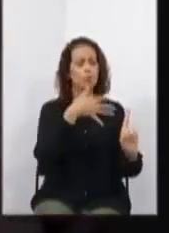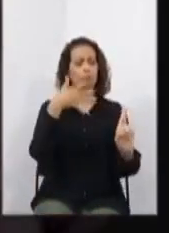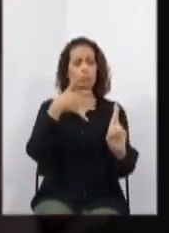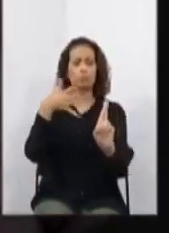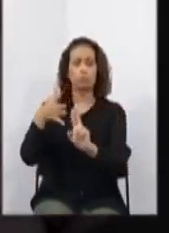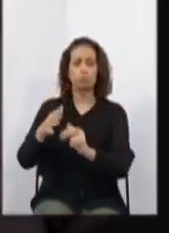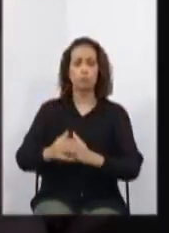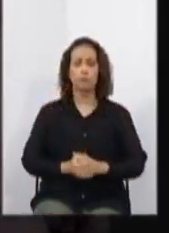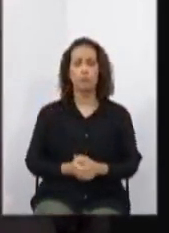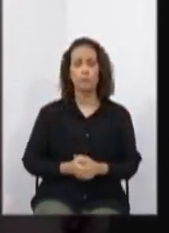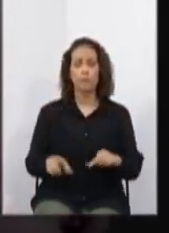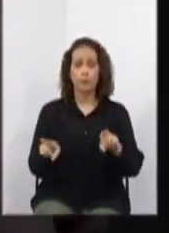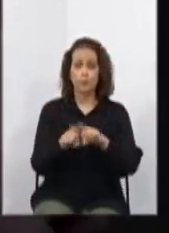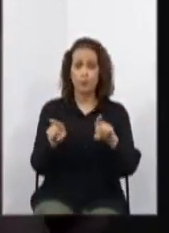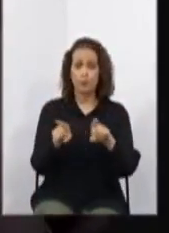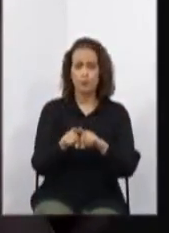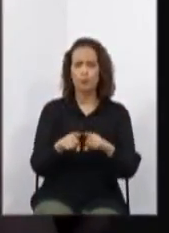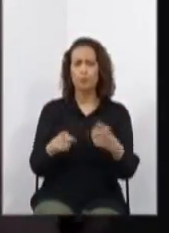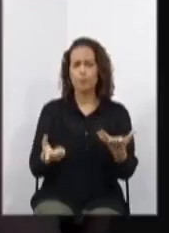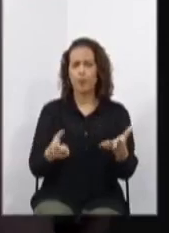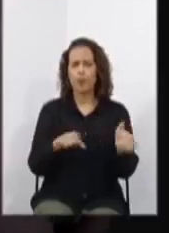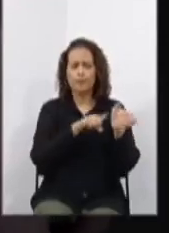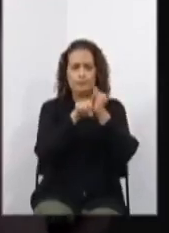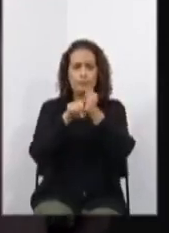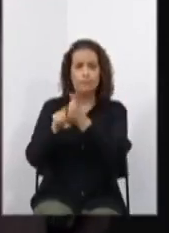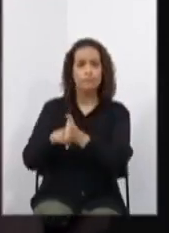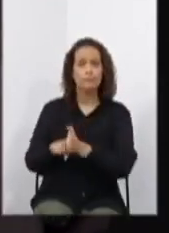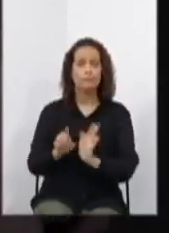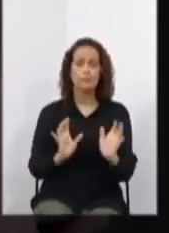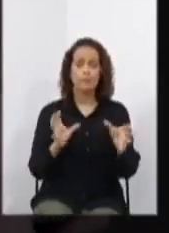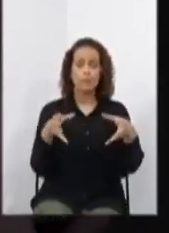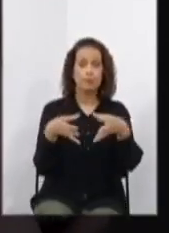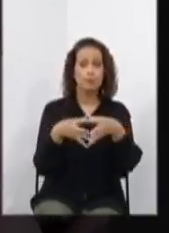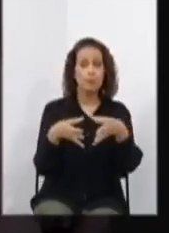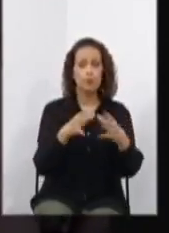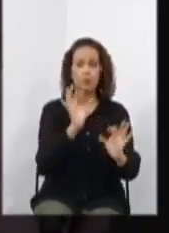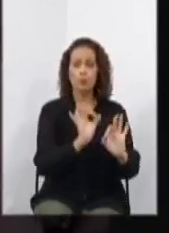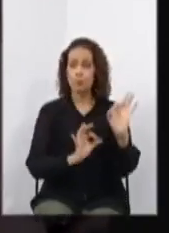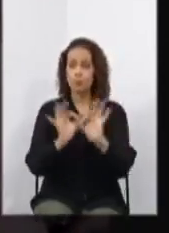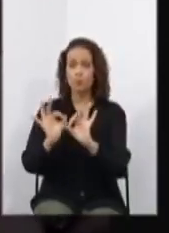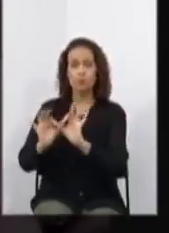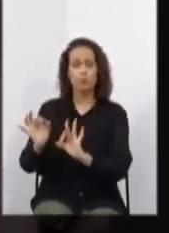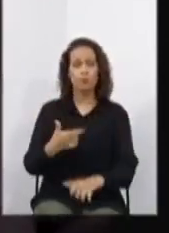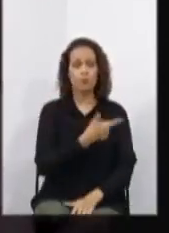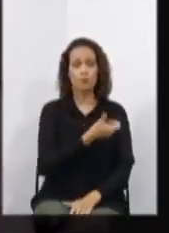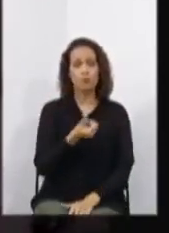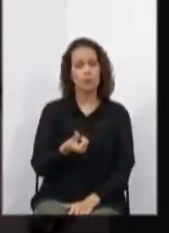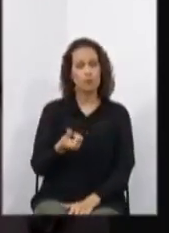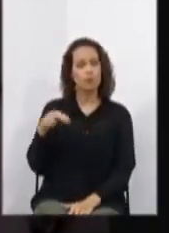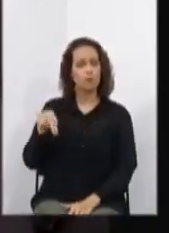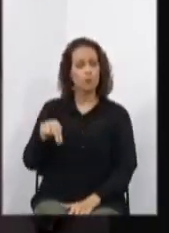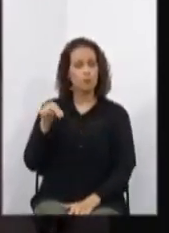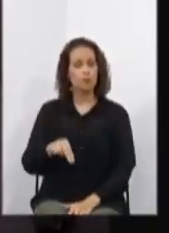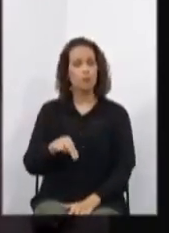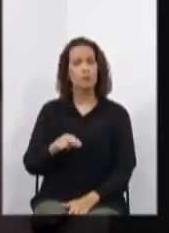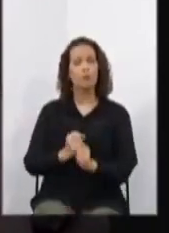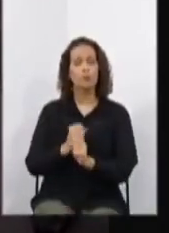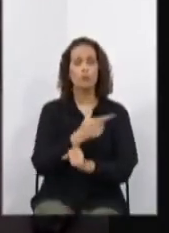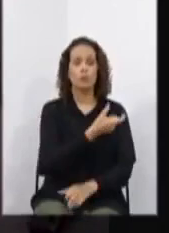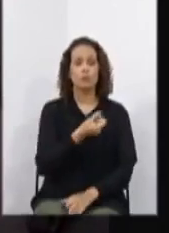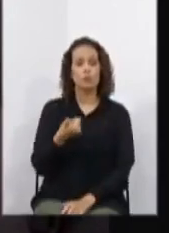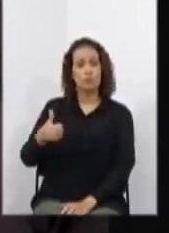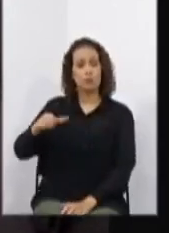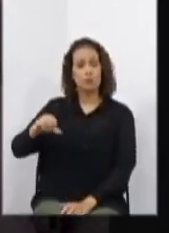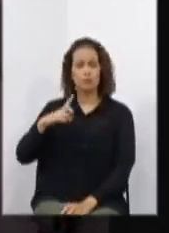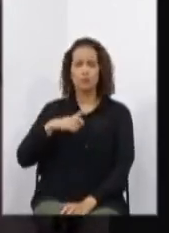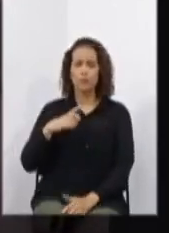Observamos ainda que esta comissão realizou, em 26 de 11 de 2019, uma audiência